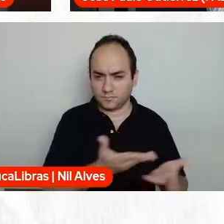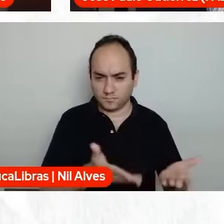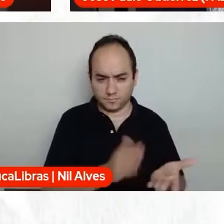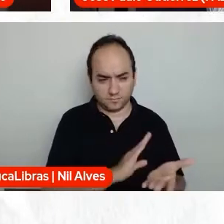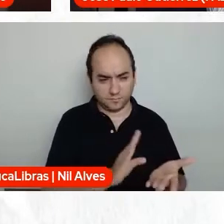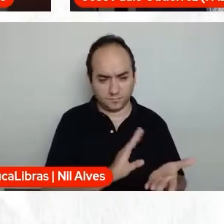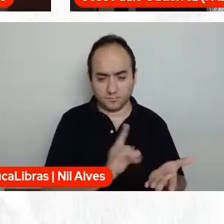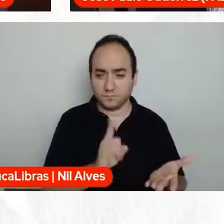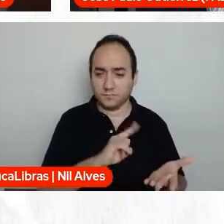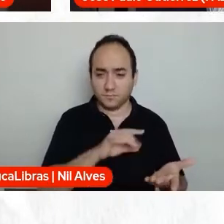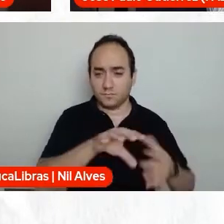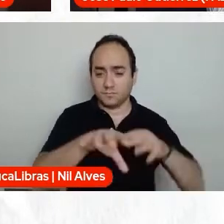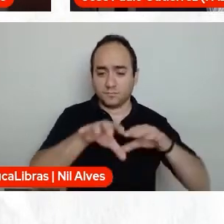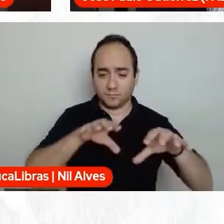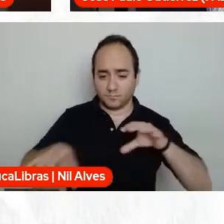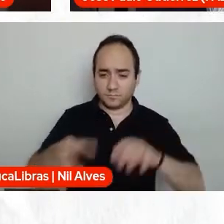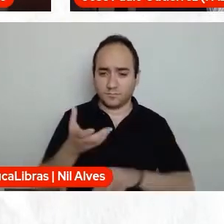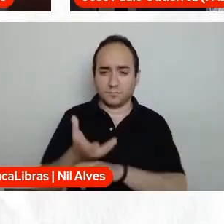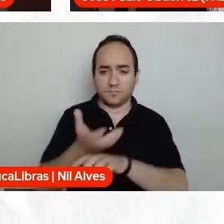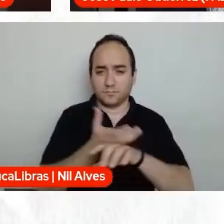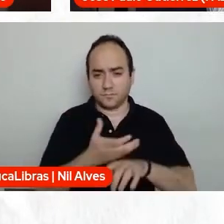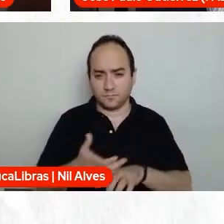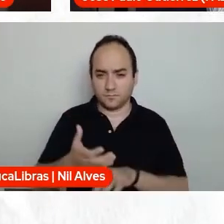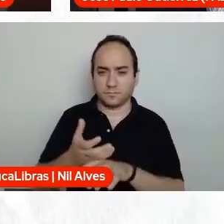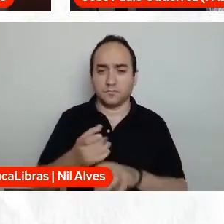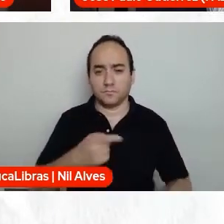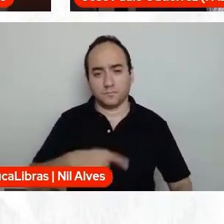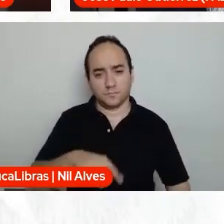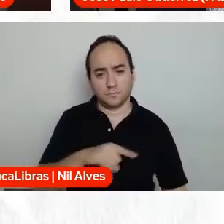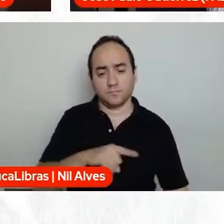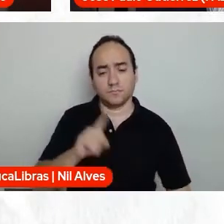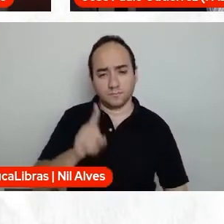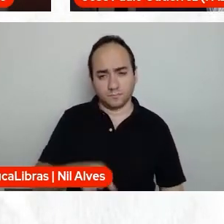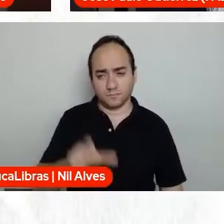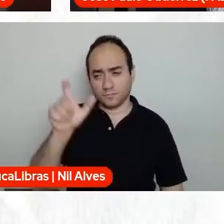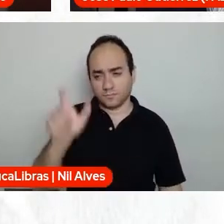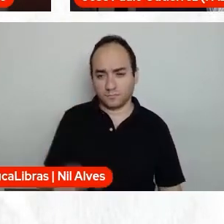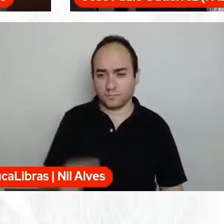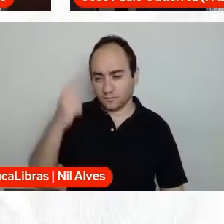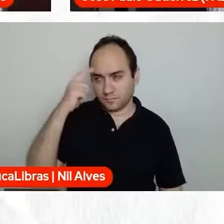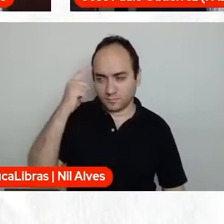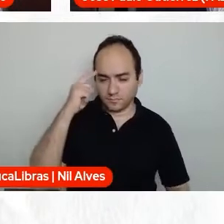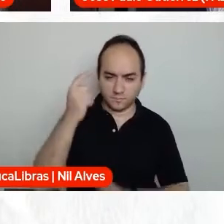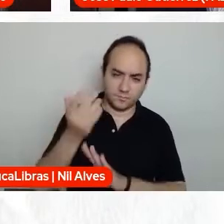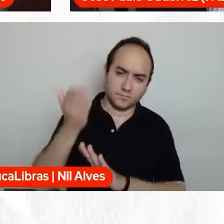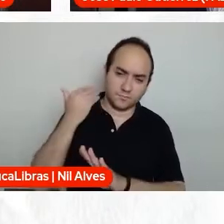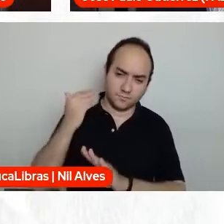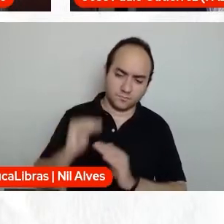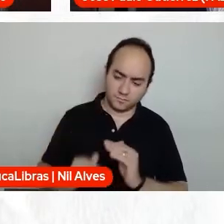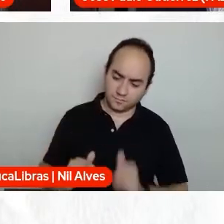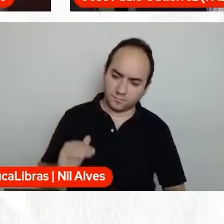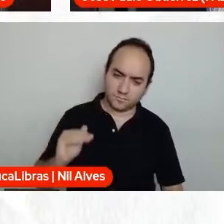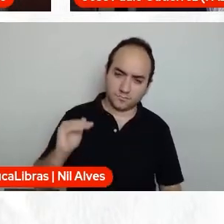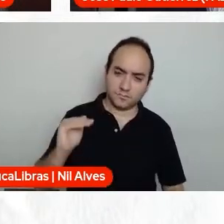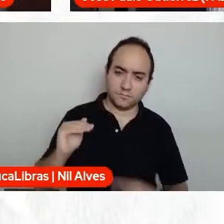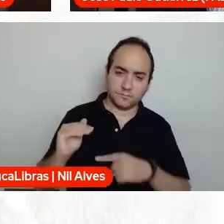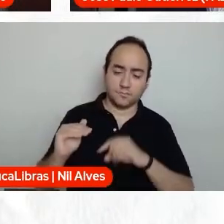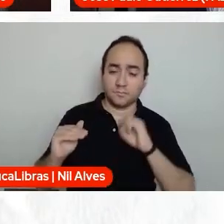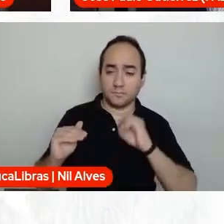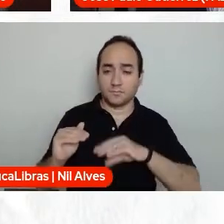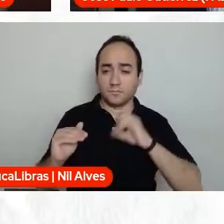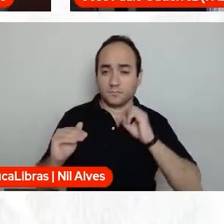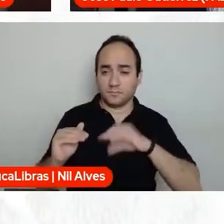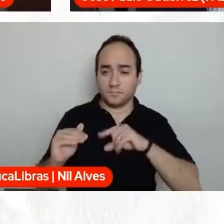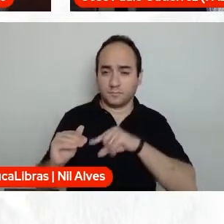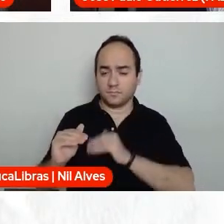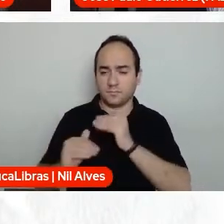todas as áreas seria interessante para que nós formássemos realmente já da concepção lá de pequenininho, né? Que o estudante soubesse